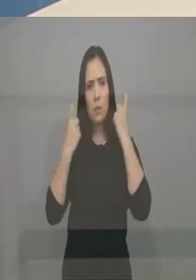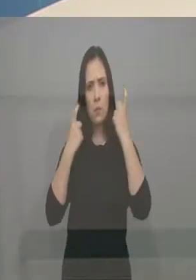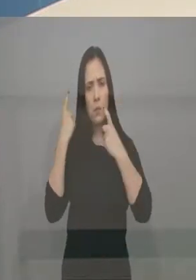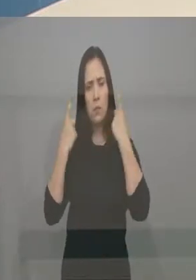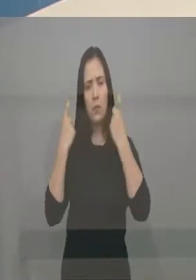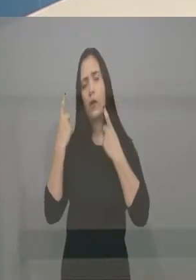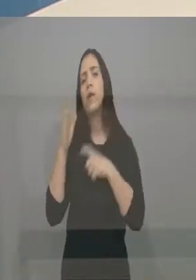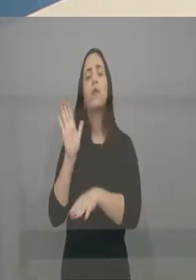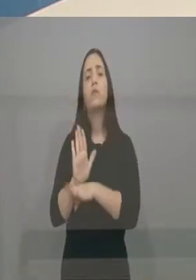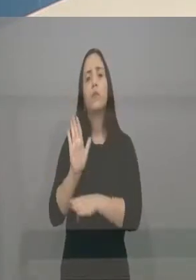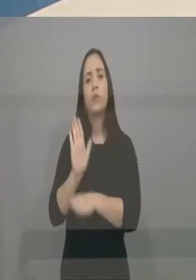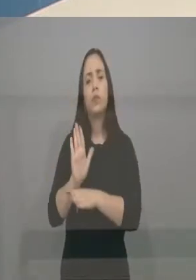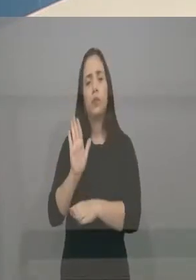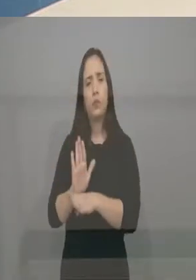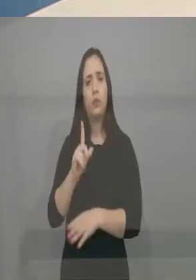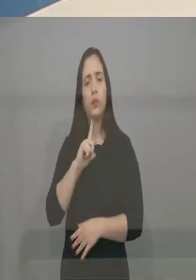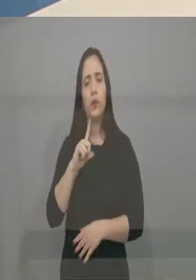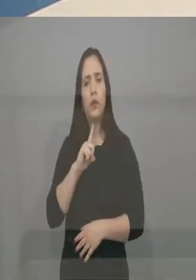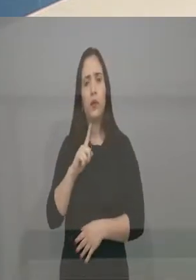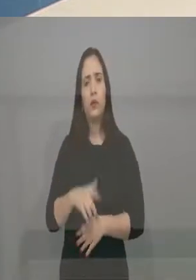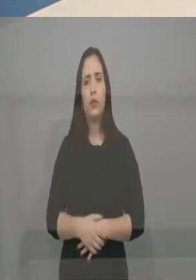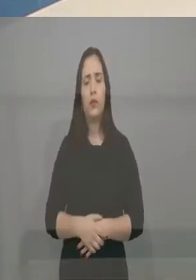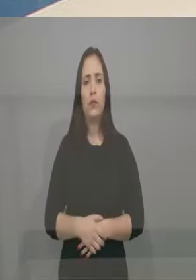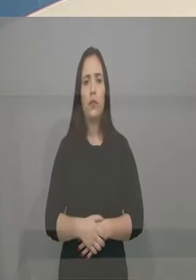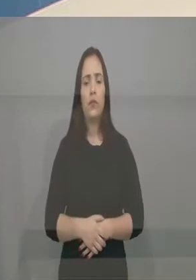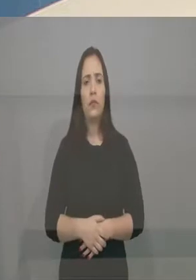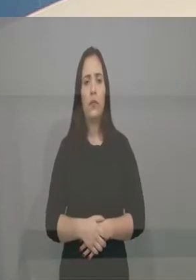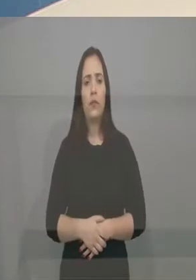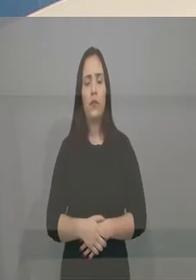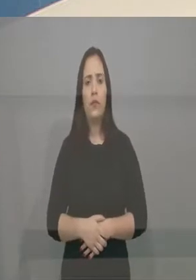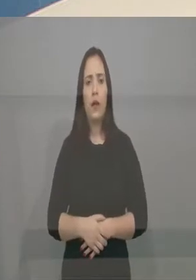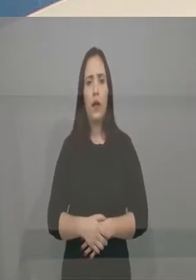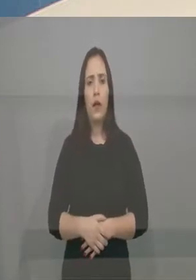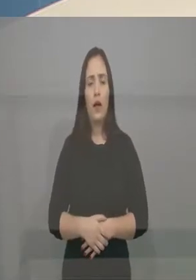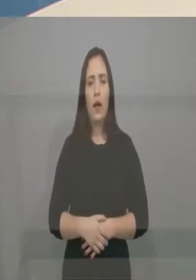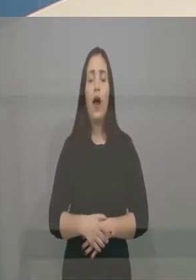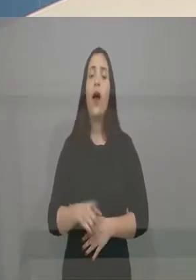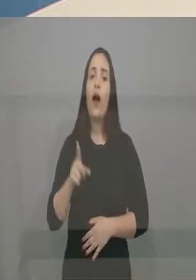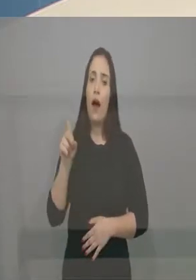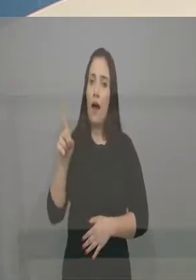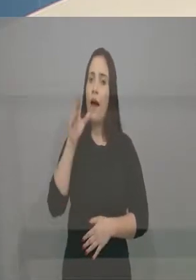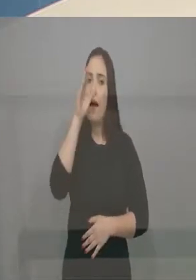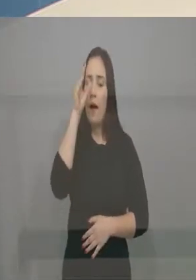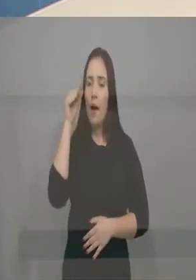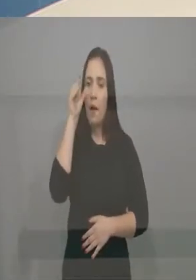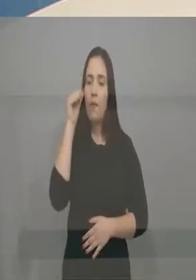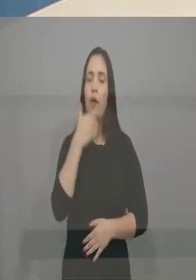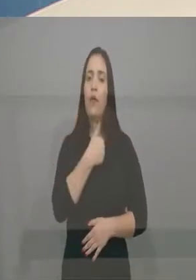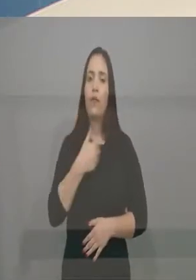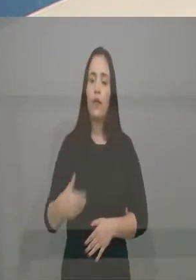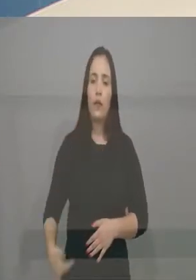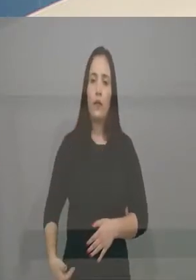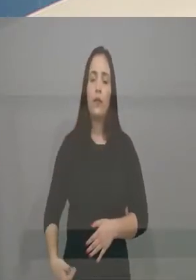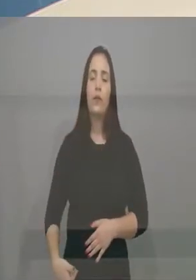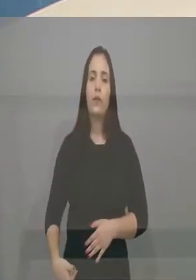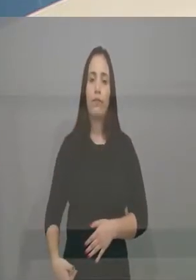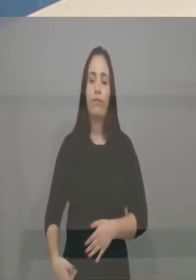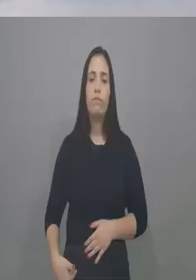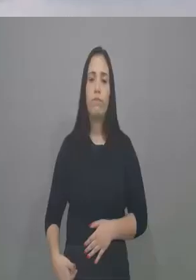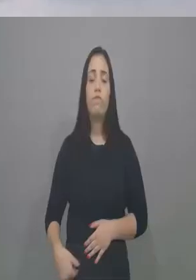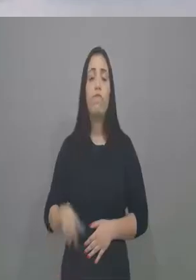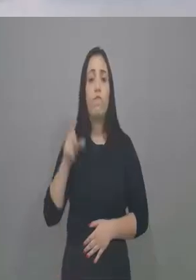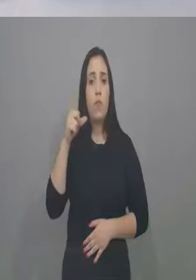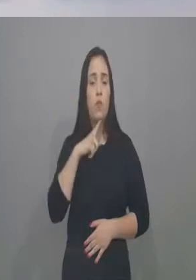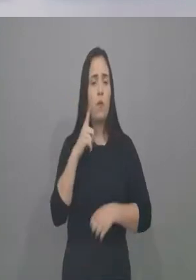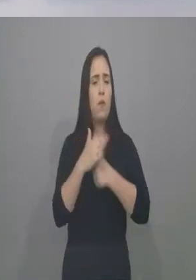o governador tem prestigiado o deputado, as emendas dos deputados? É, o Camilo, eu tenho